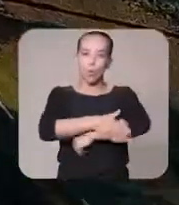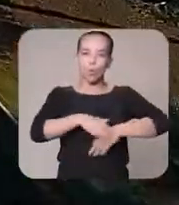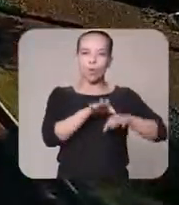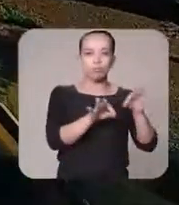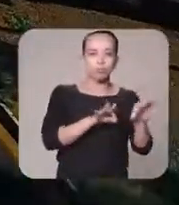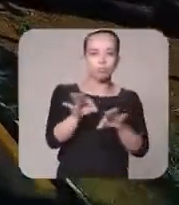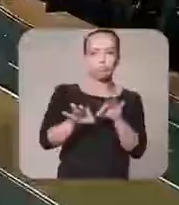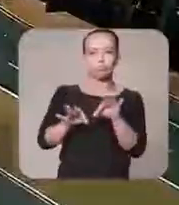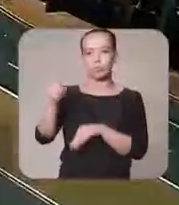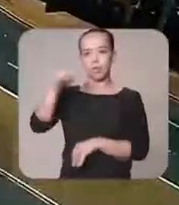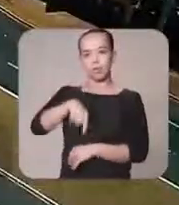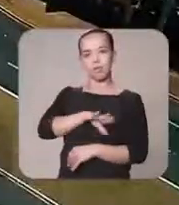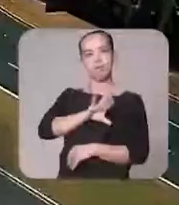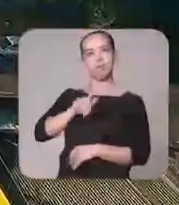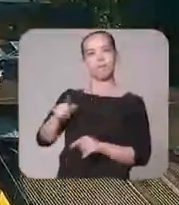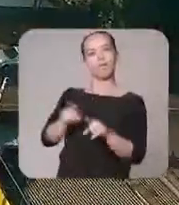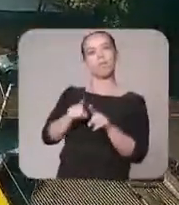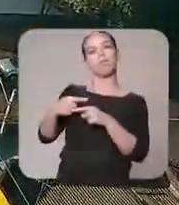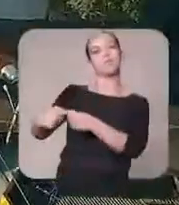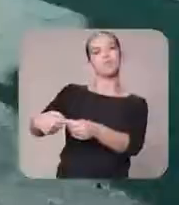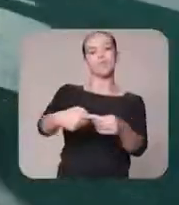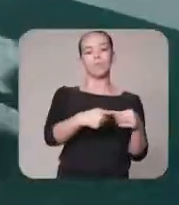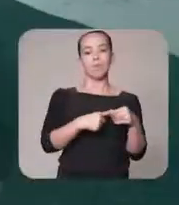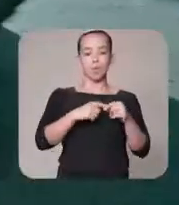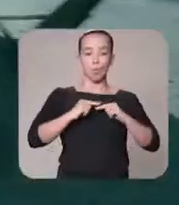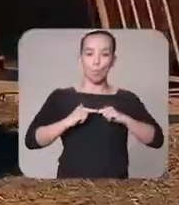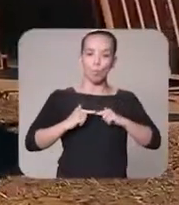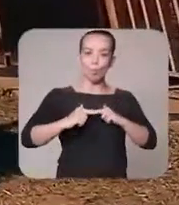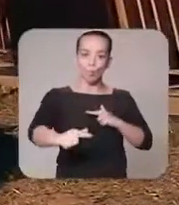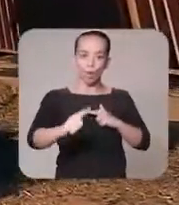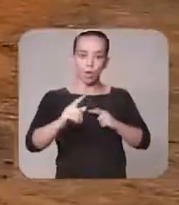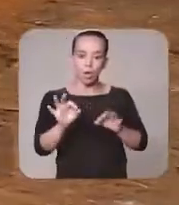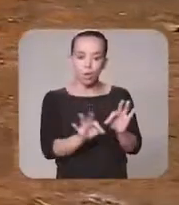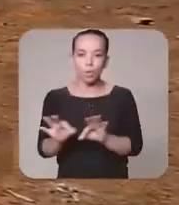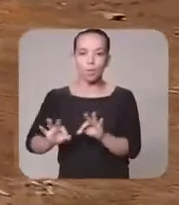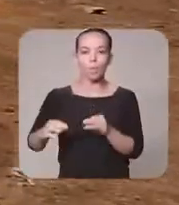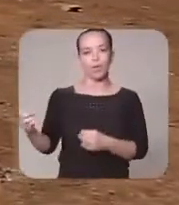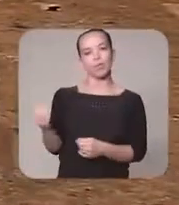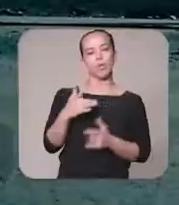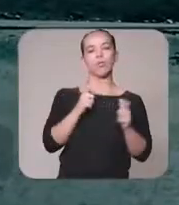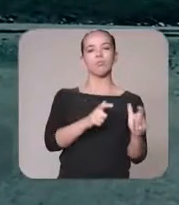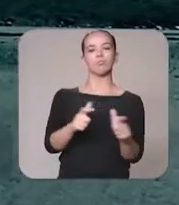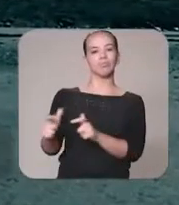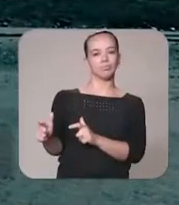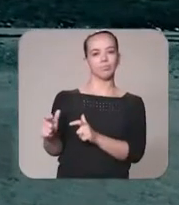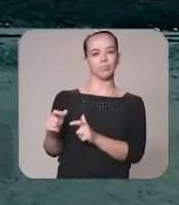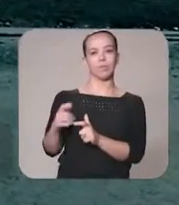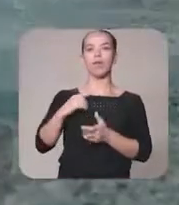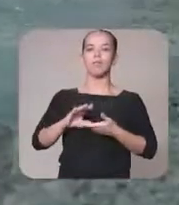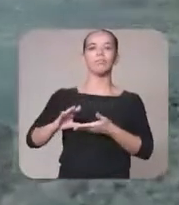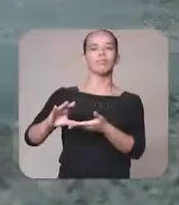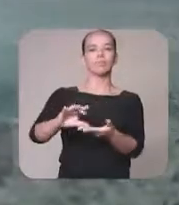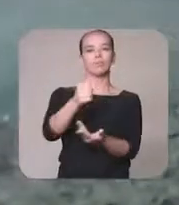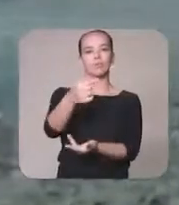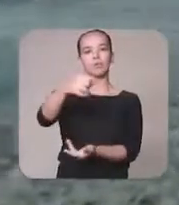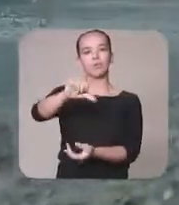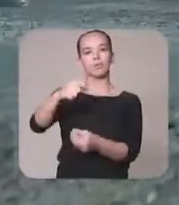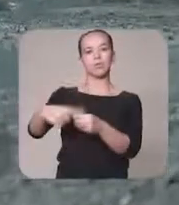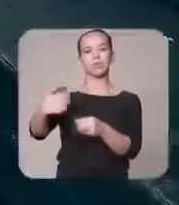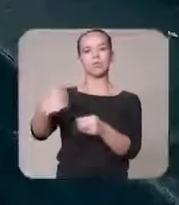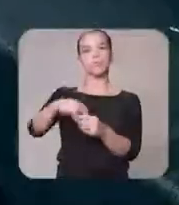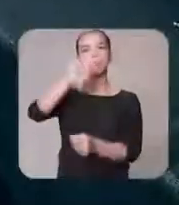Avenidas revitalizadas na capital e no interior. Asfalto e drenagem em novos bairros. É investimento nos 79